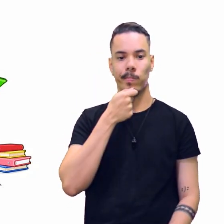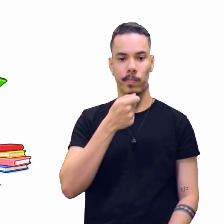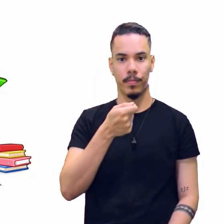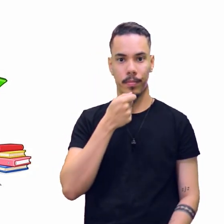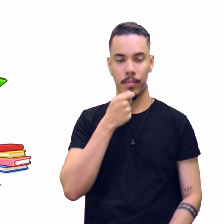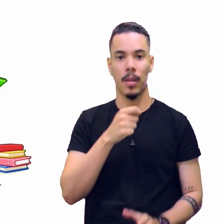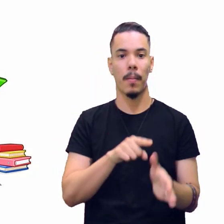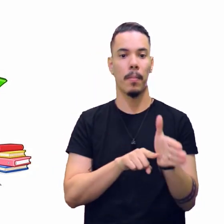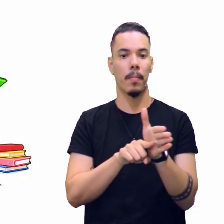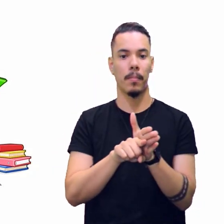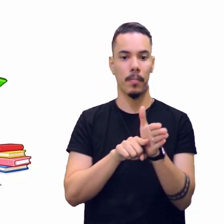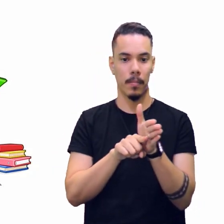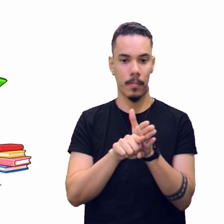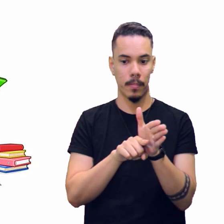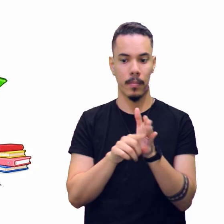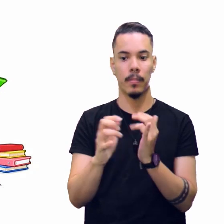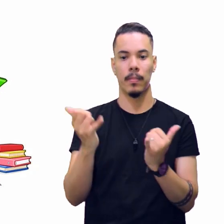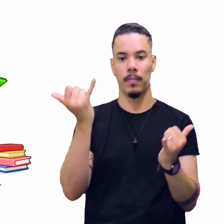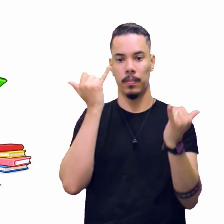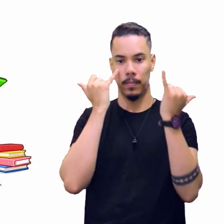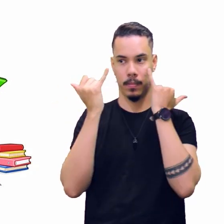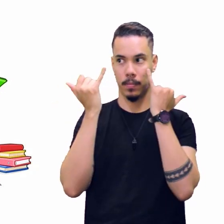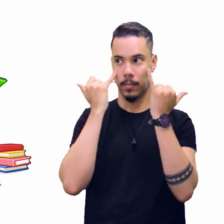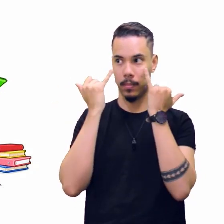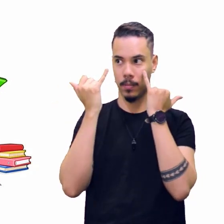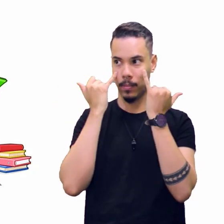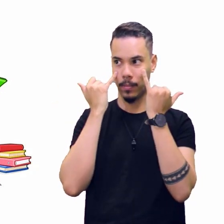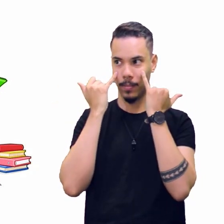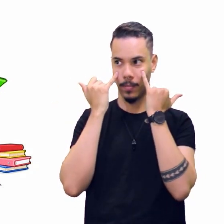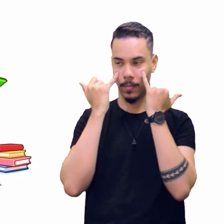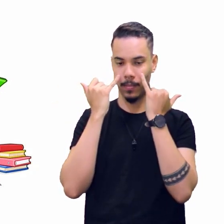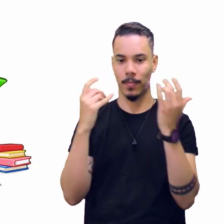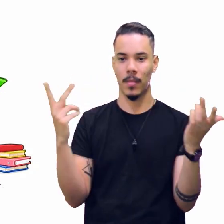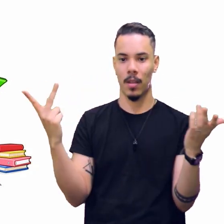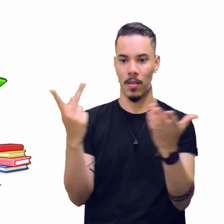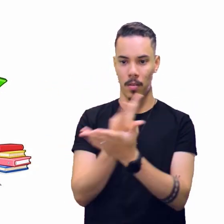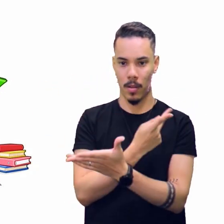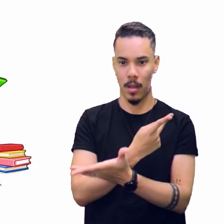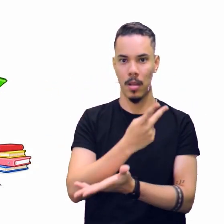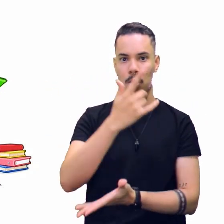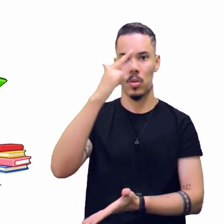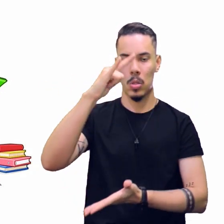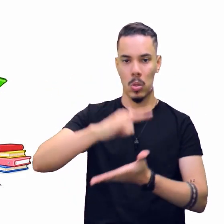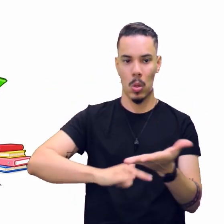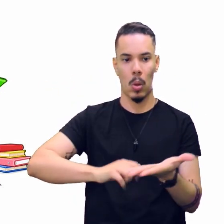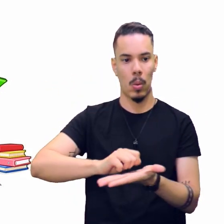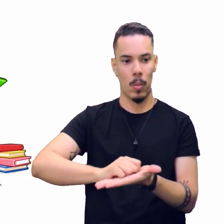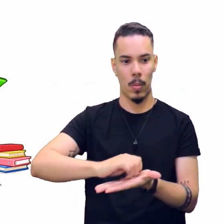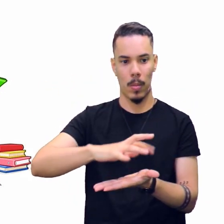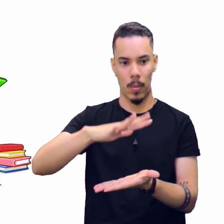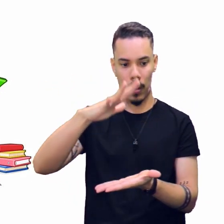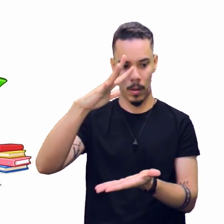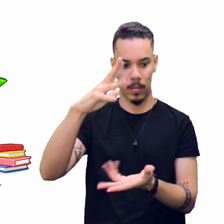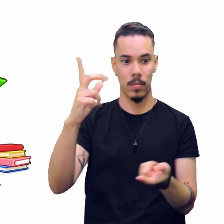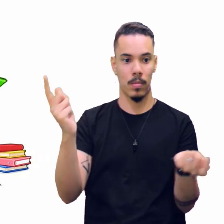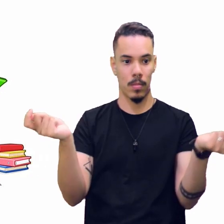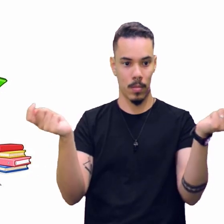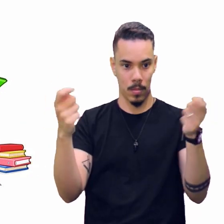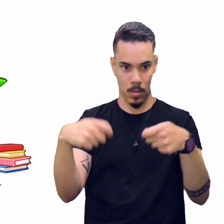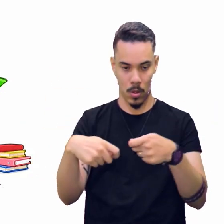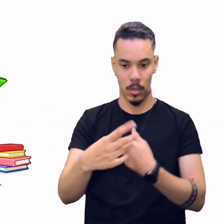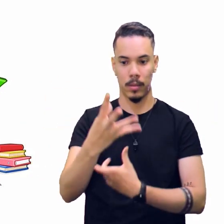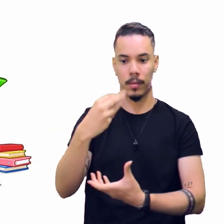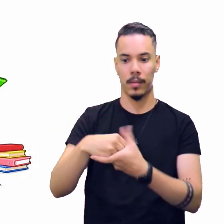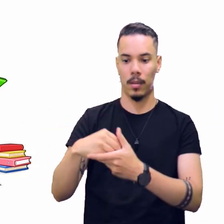tanto na pesquisa de dados, fatos e documentos, que pode ser na